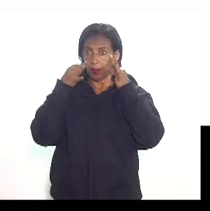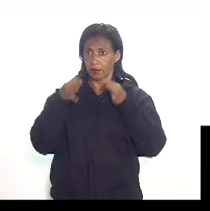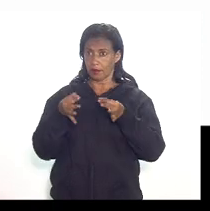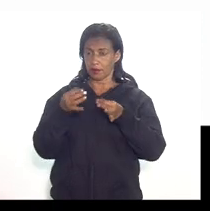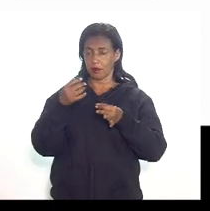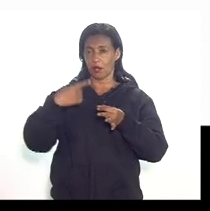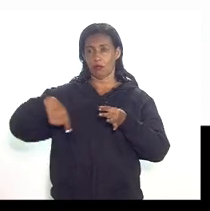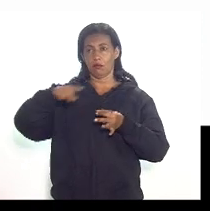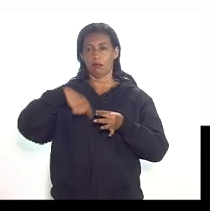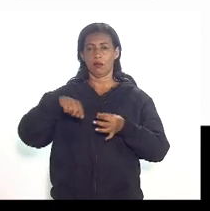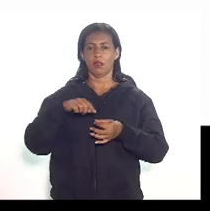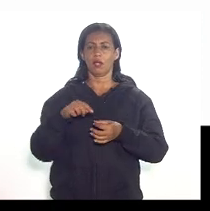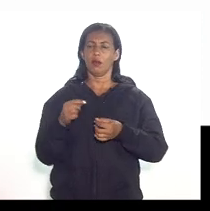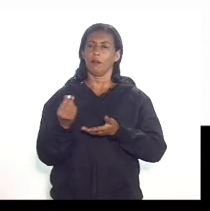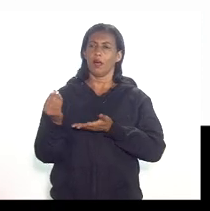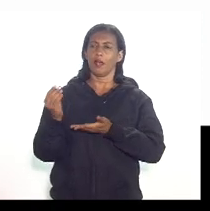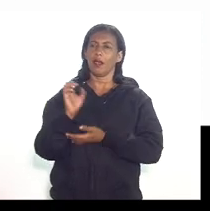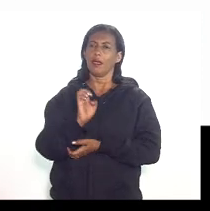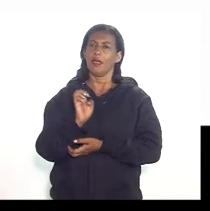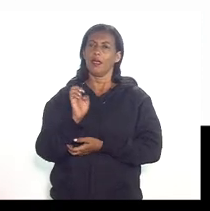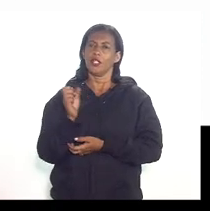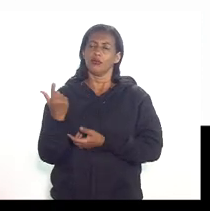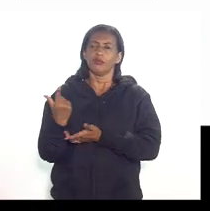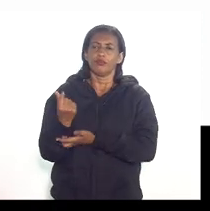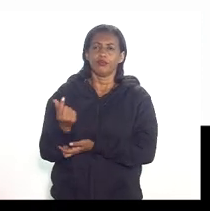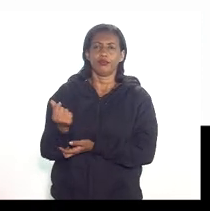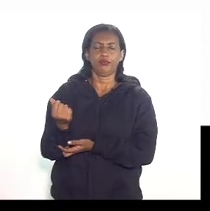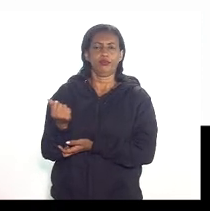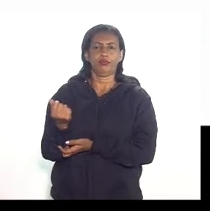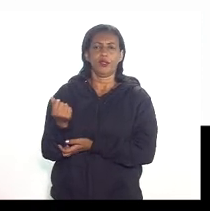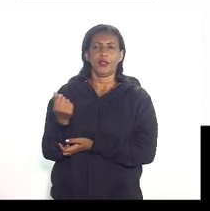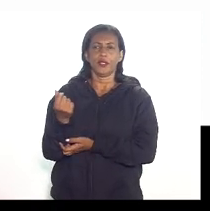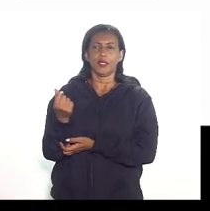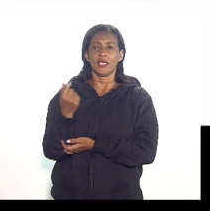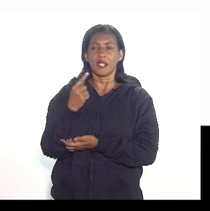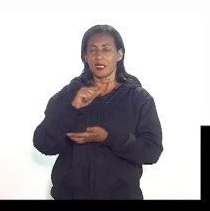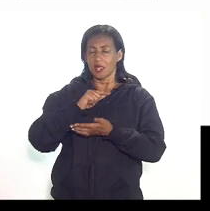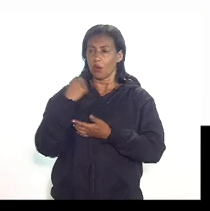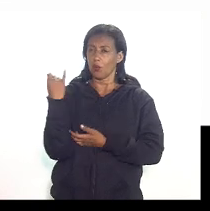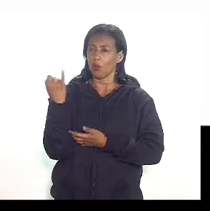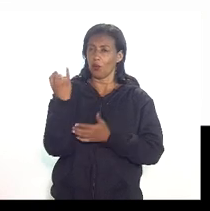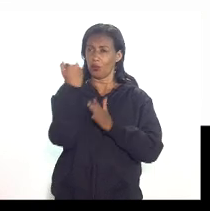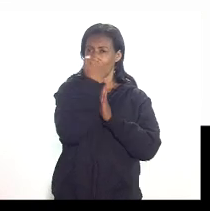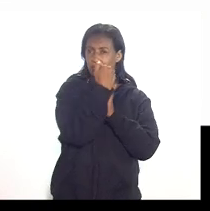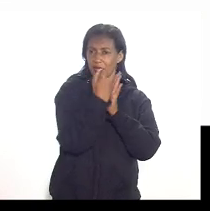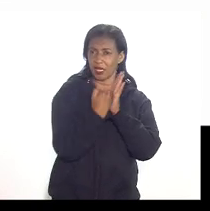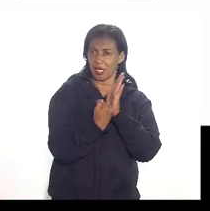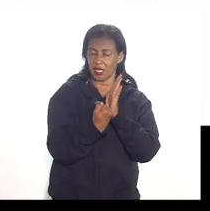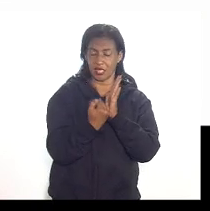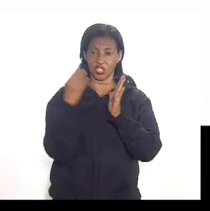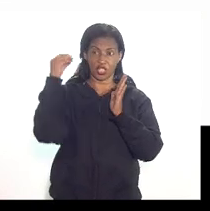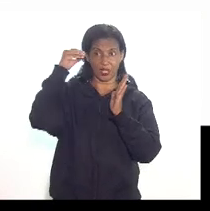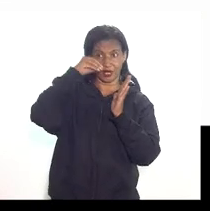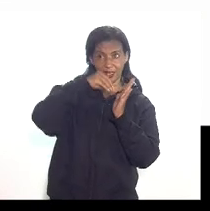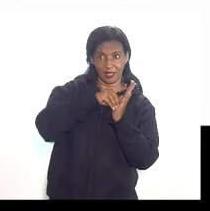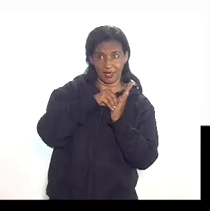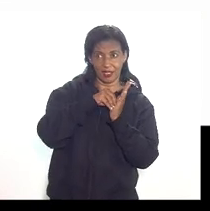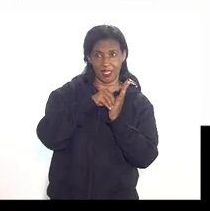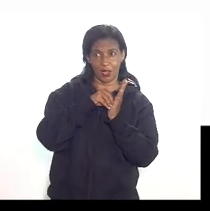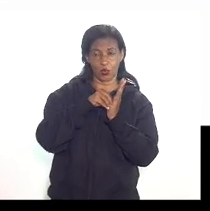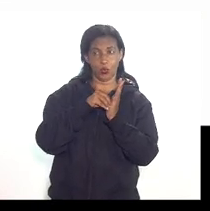para encargos financeiros e recuperação de gastos que são itens que embora previstos no plano de